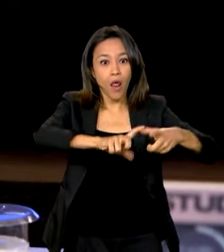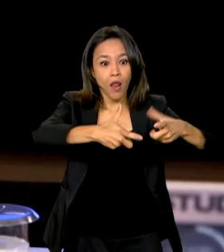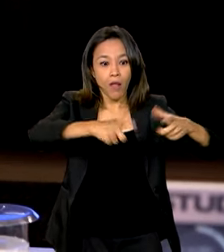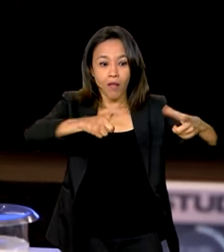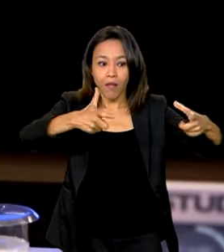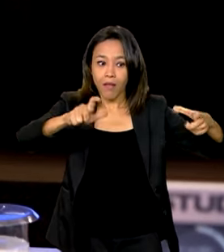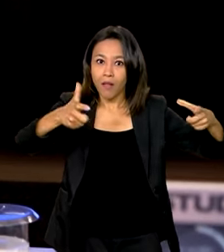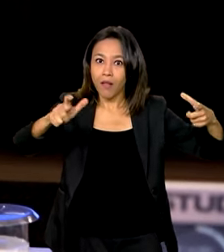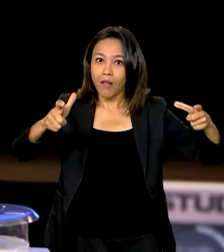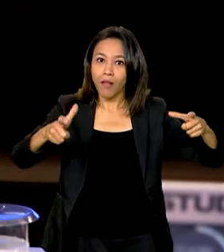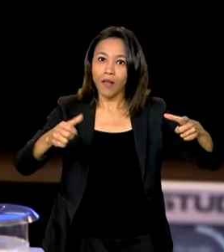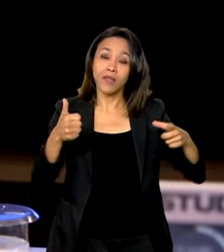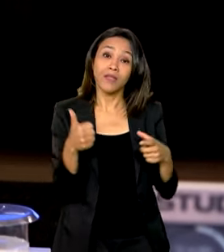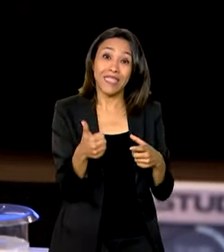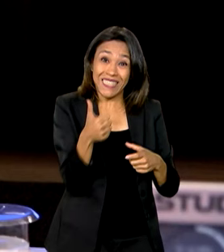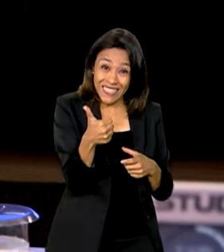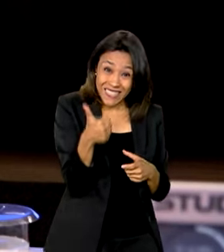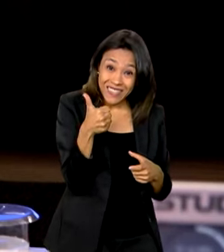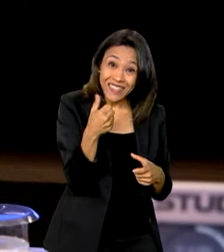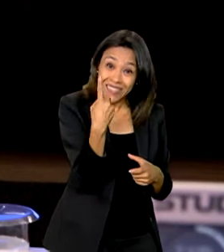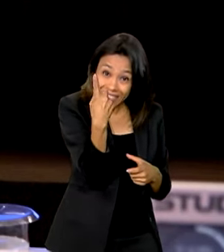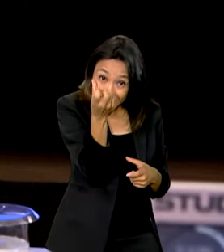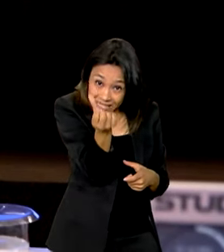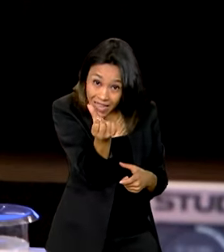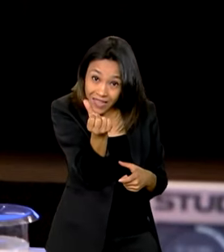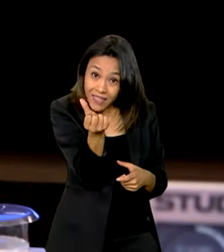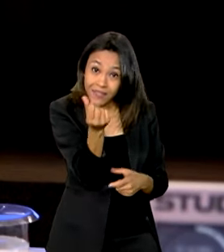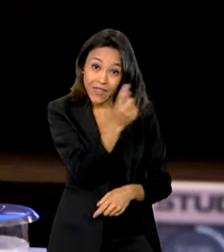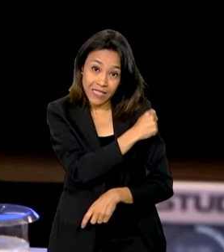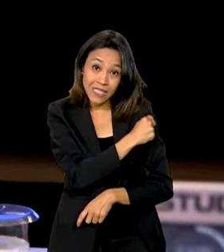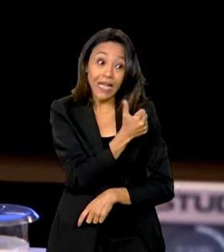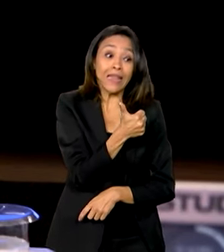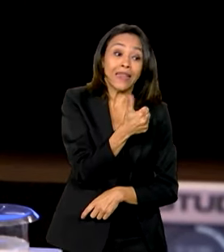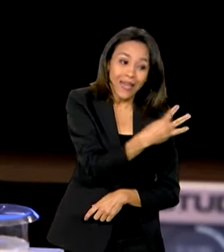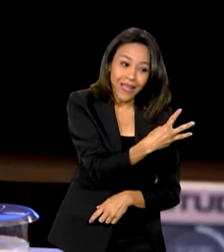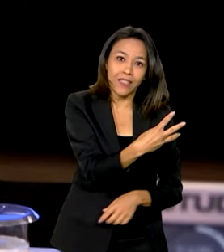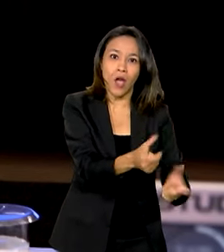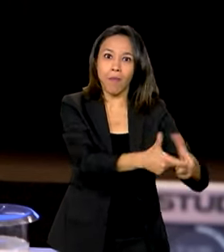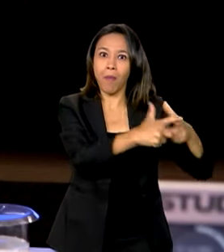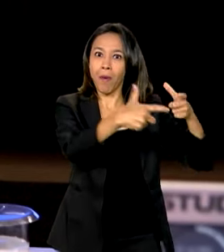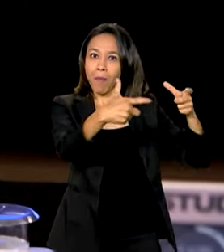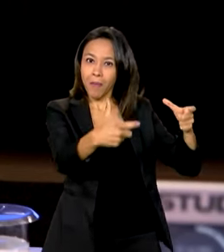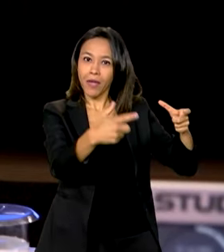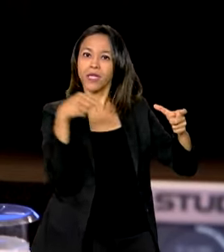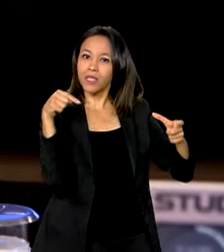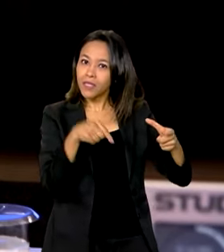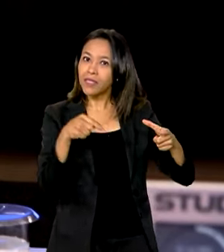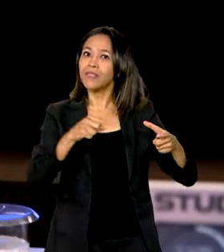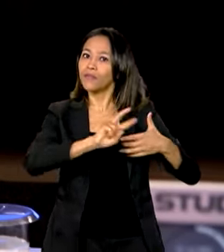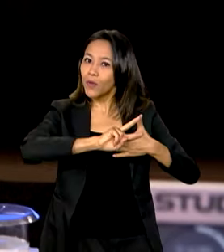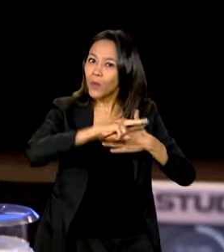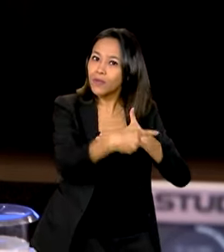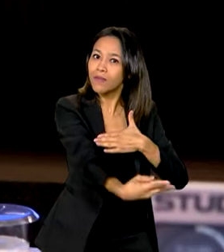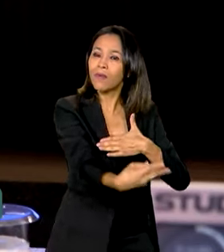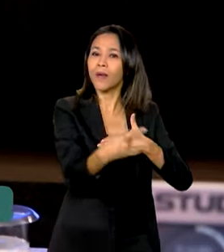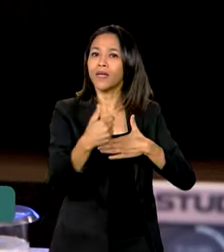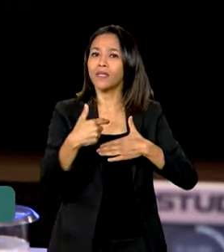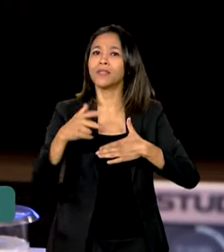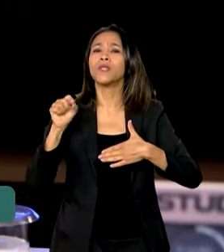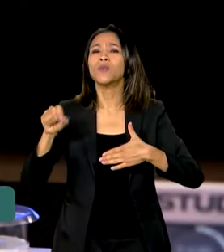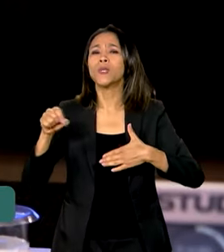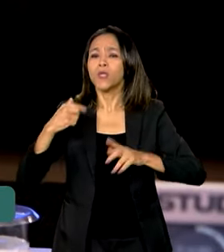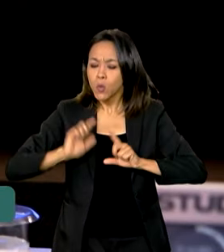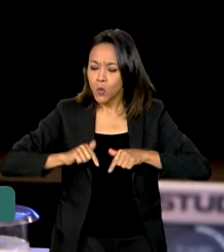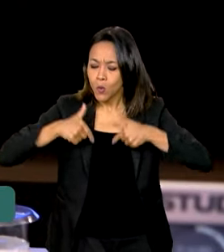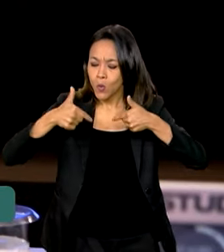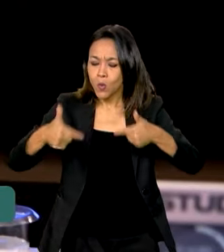13 das 16 vacinas do nosso calendário de vacinação, fruto de um grande movimento, o Movimento Nacional